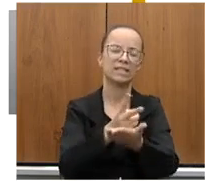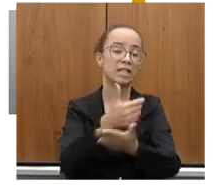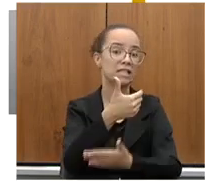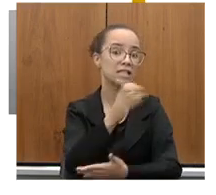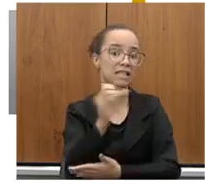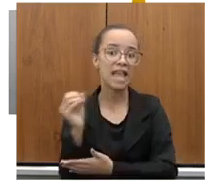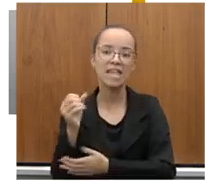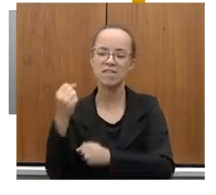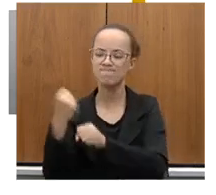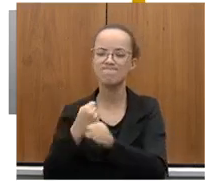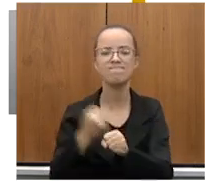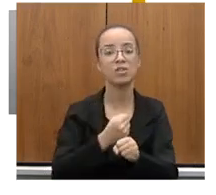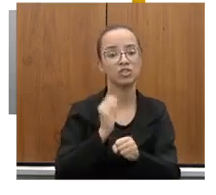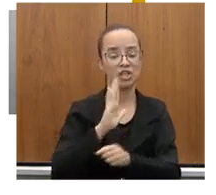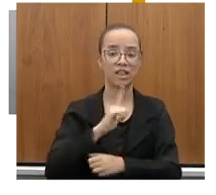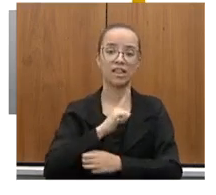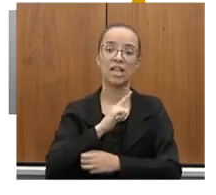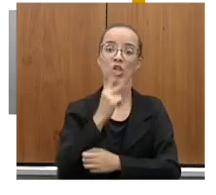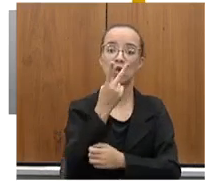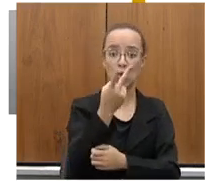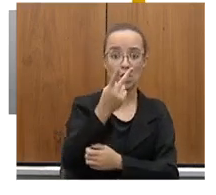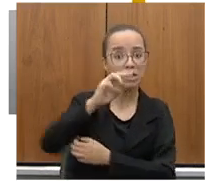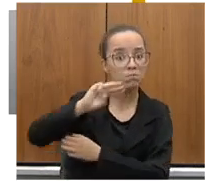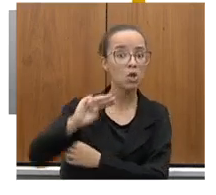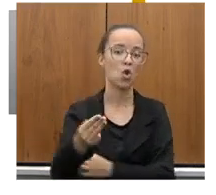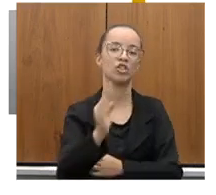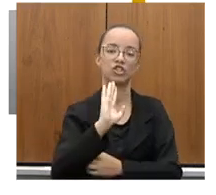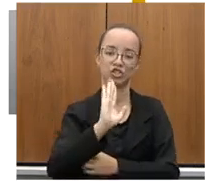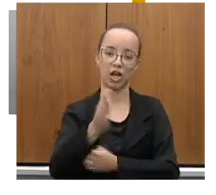já temos em execução 2 bilhões de reais,